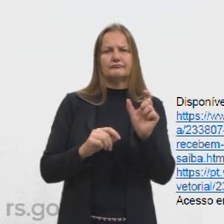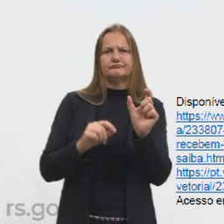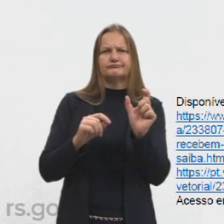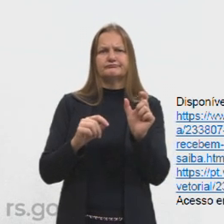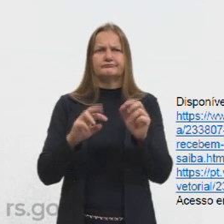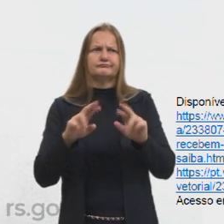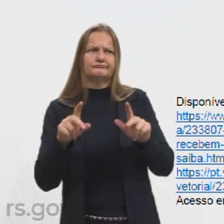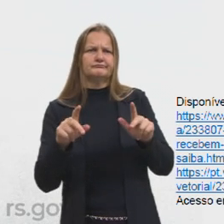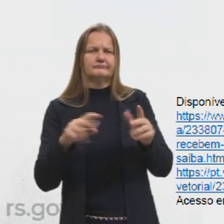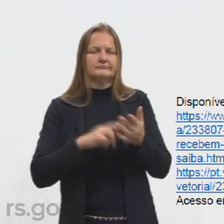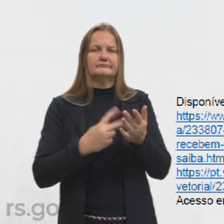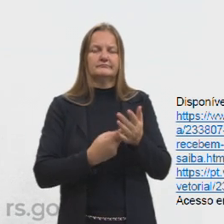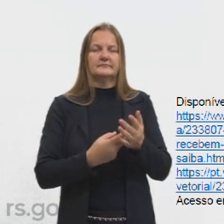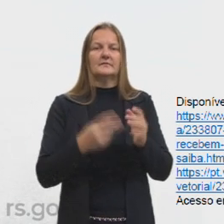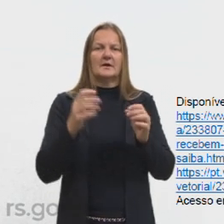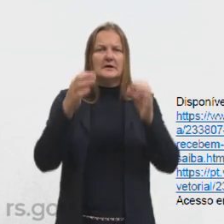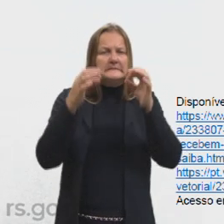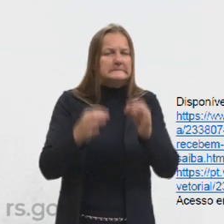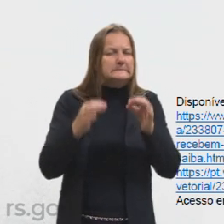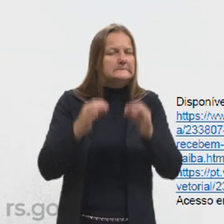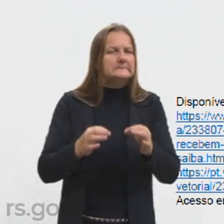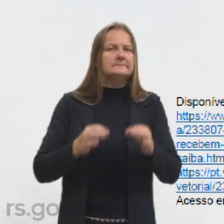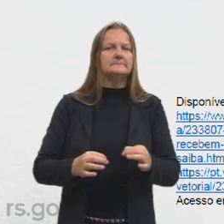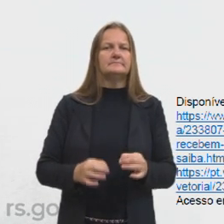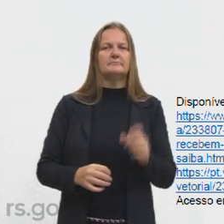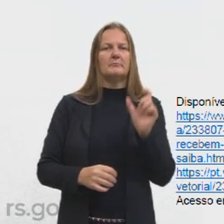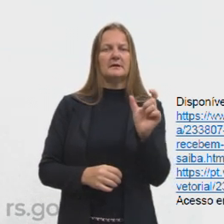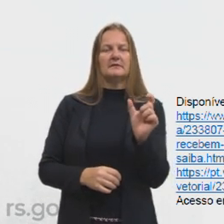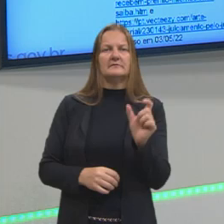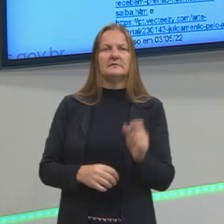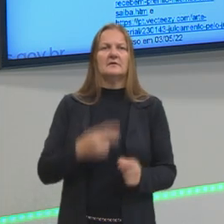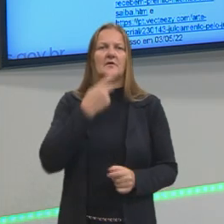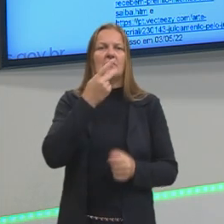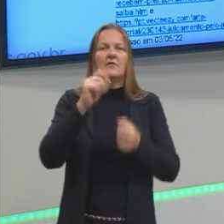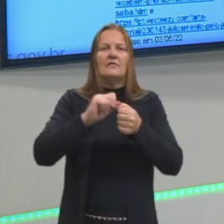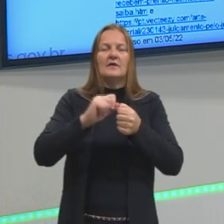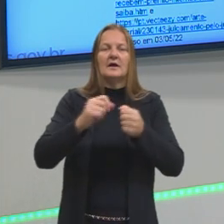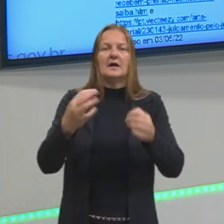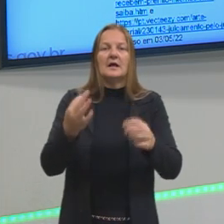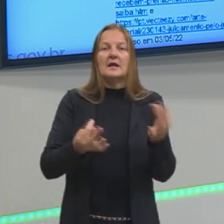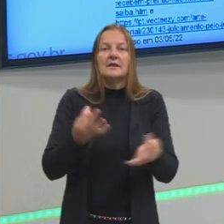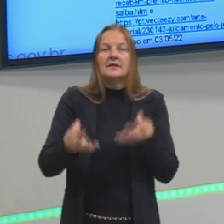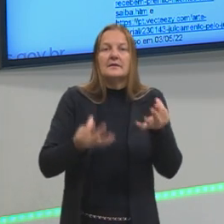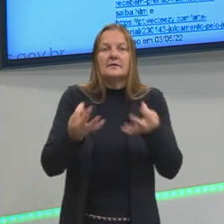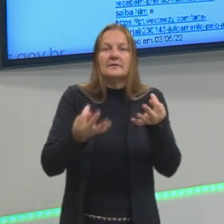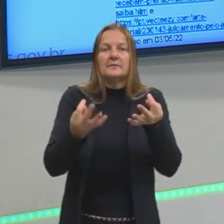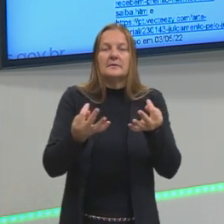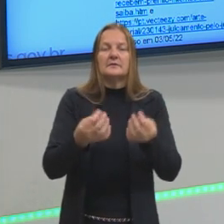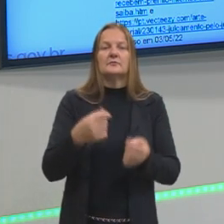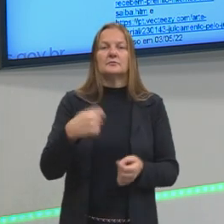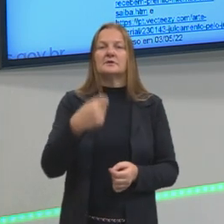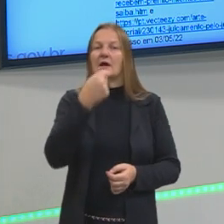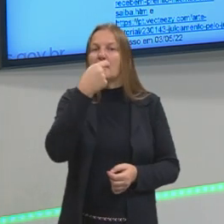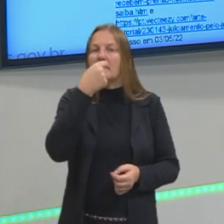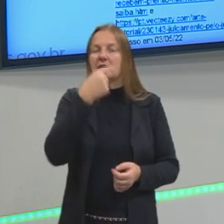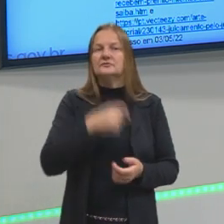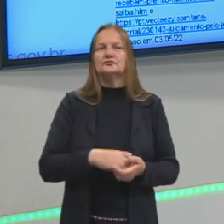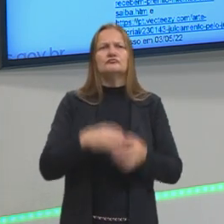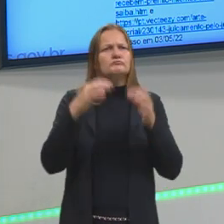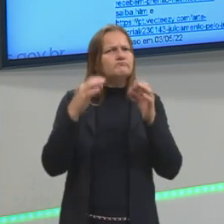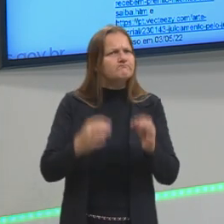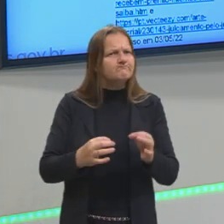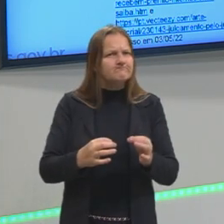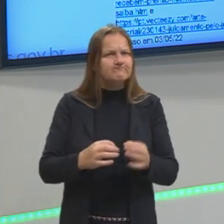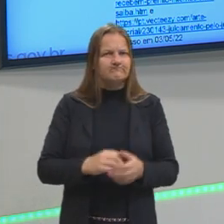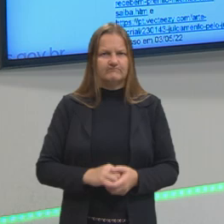oposto. Aqui não. Se ele diz que, por exemplo, para fazer um tratamento, a gente precisa de tal remédio em tal